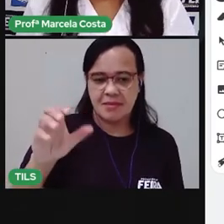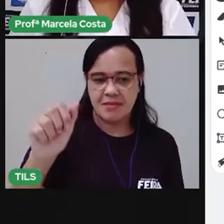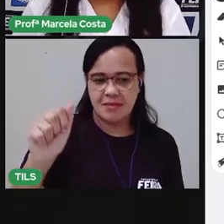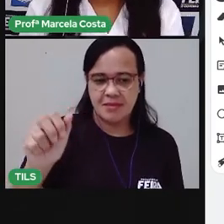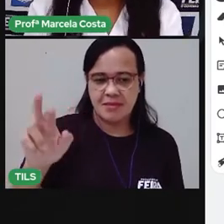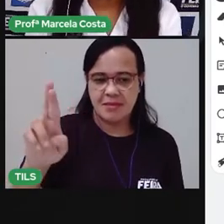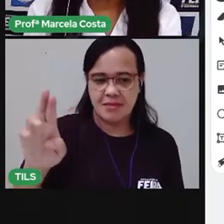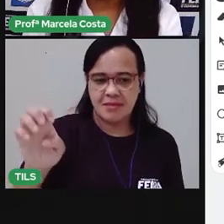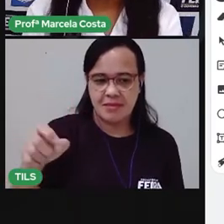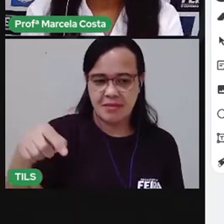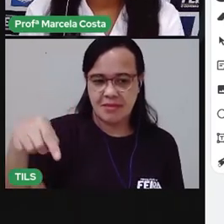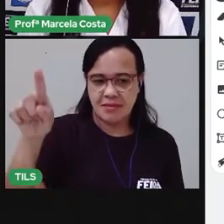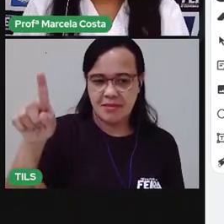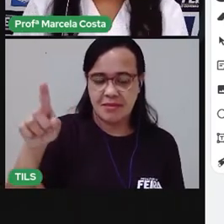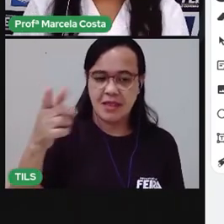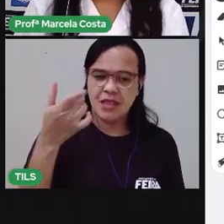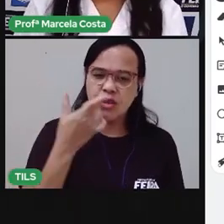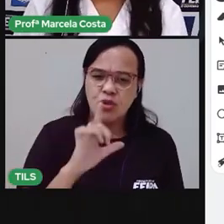Conseguiu escrever?